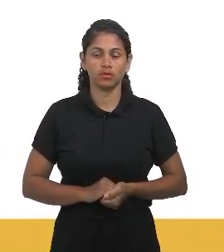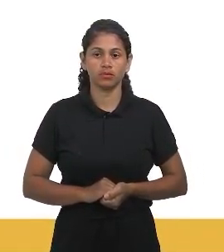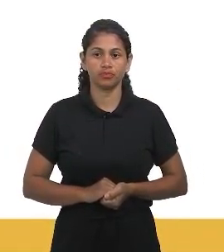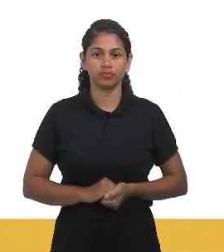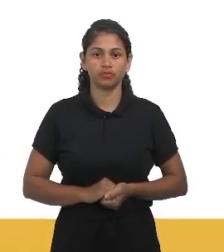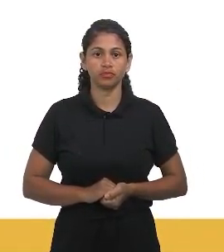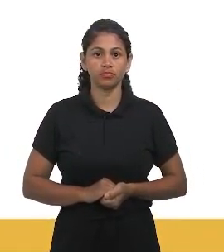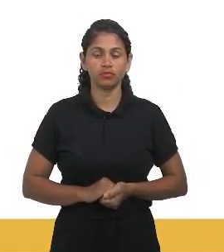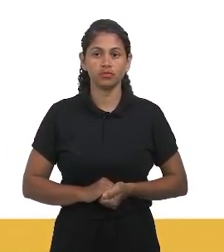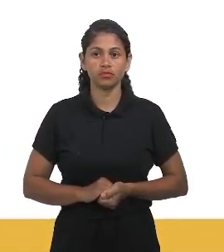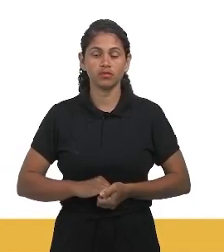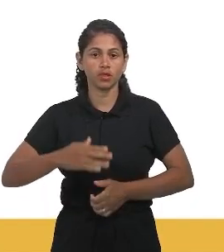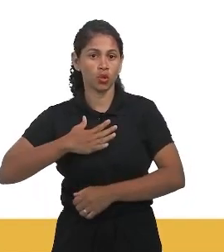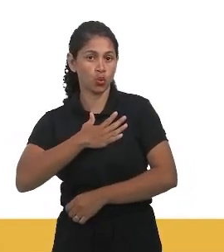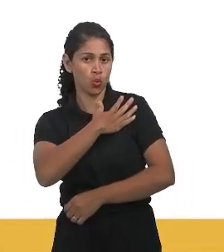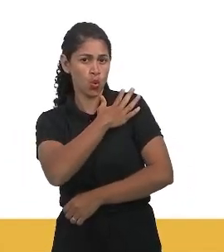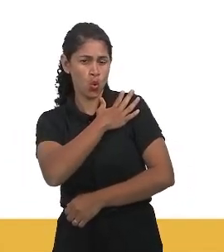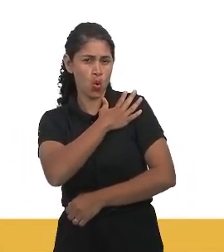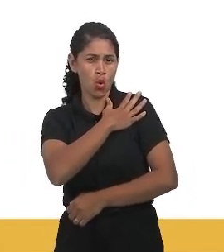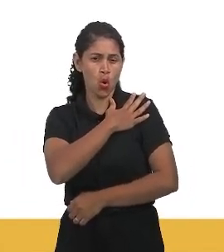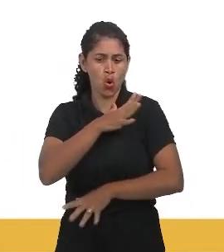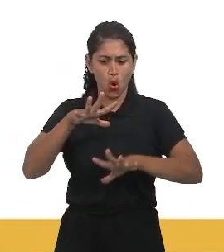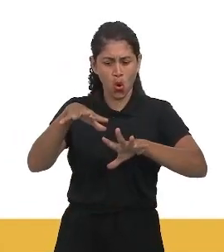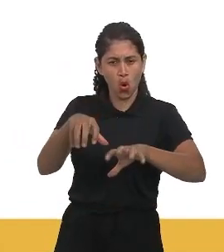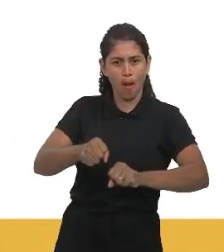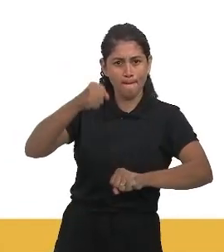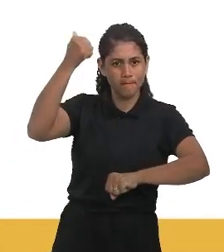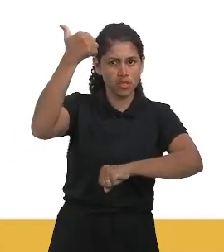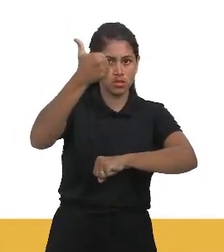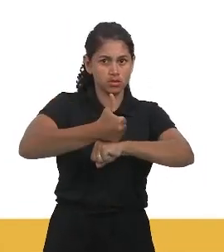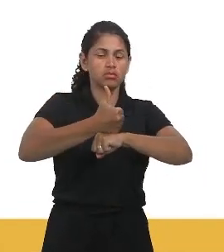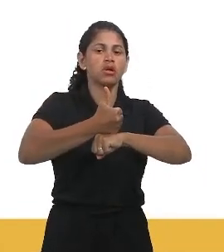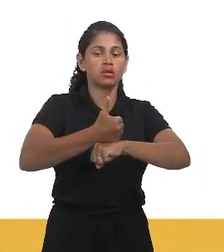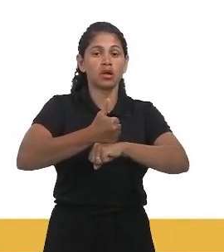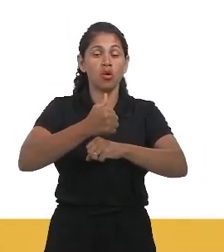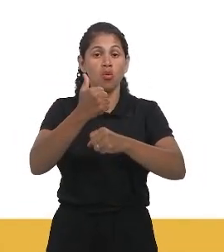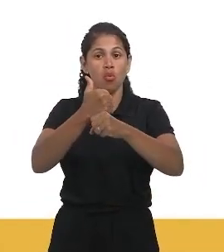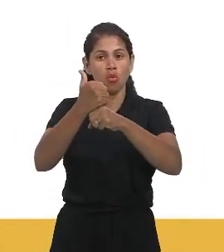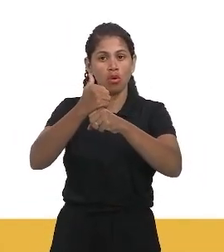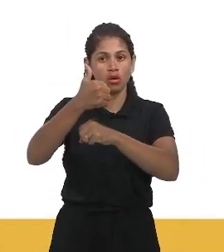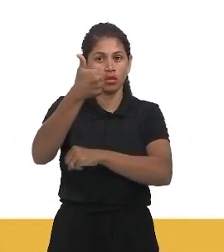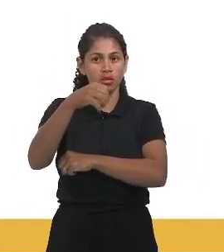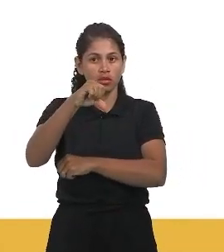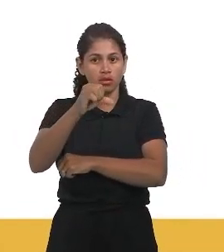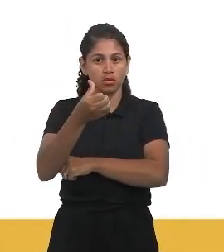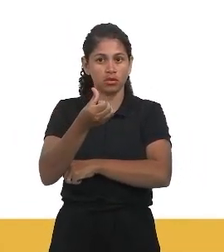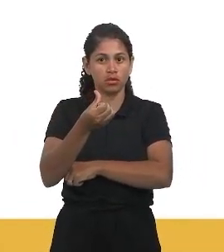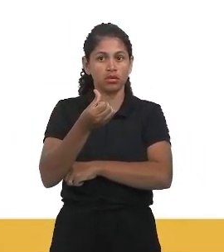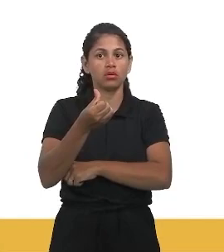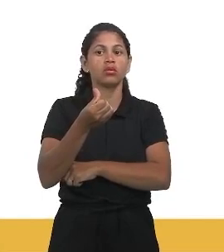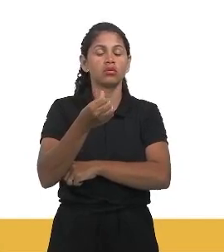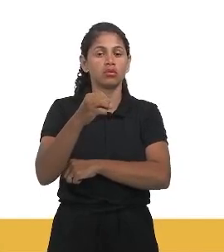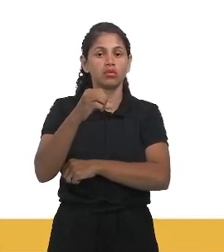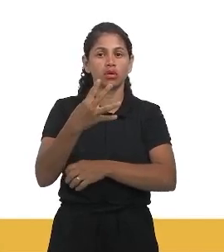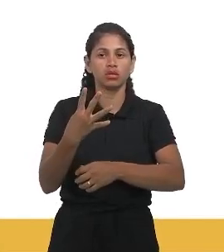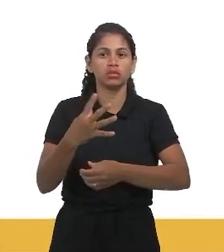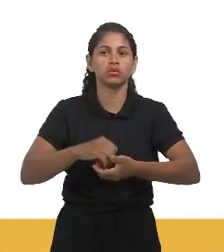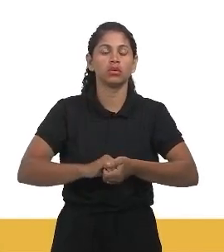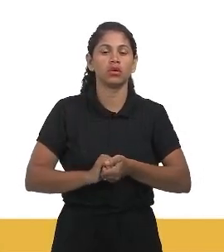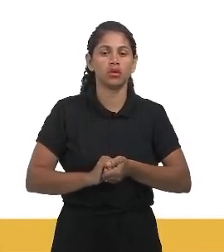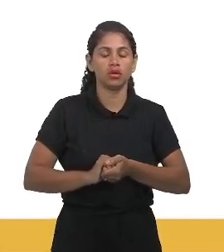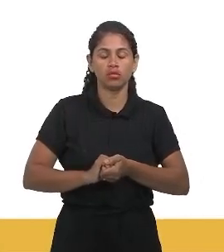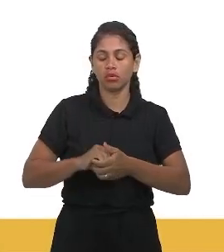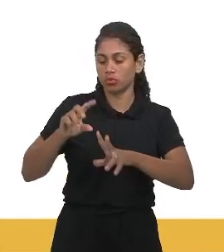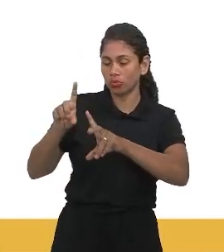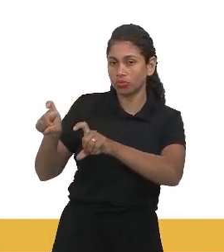Então, o golpe militar de 1964 foi implacável no combate ao que restava das ligas